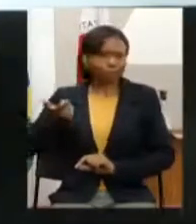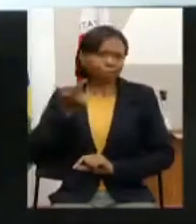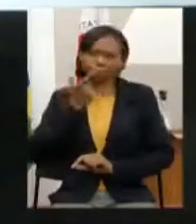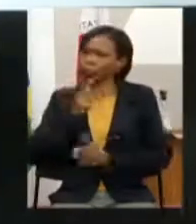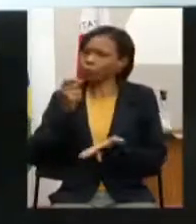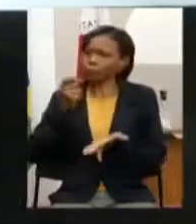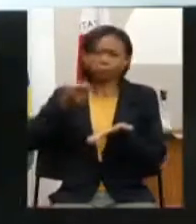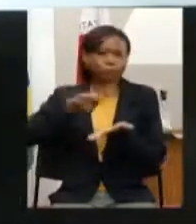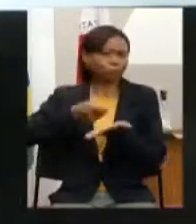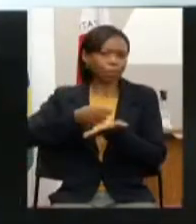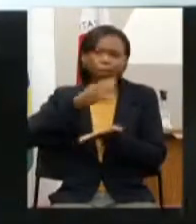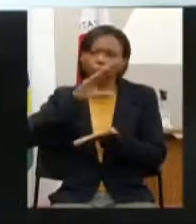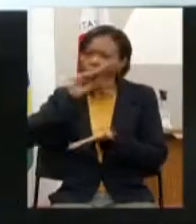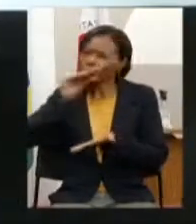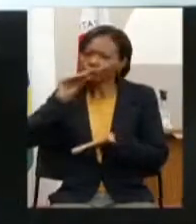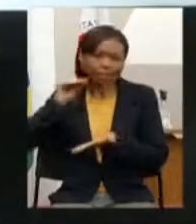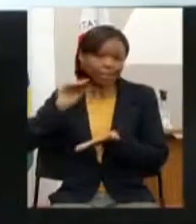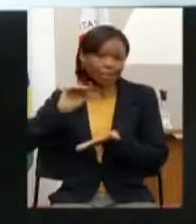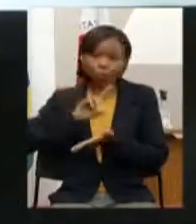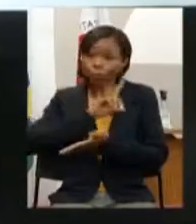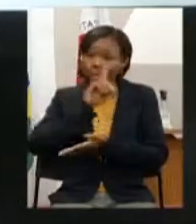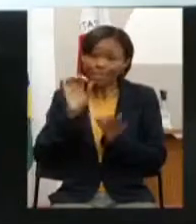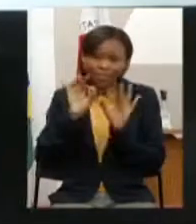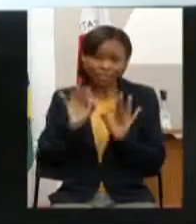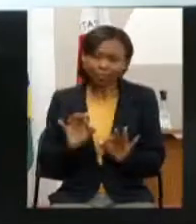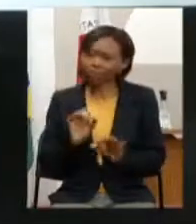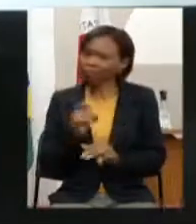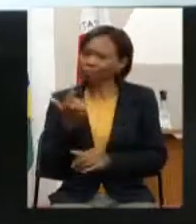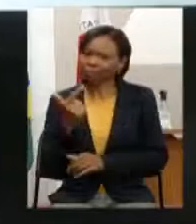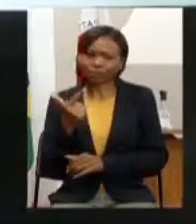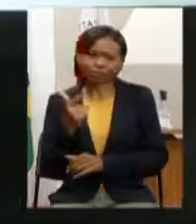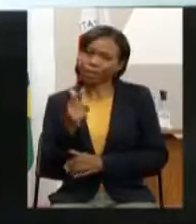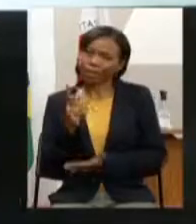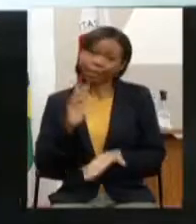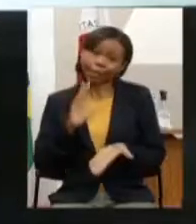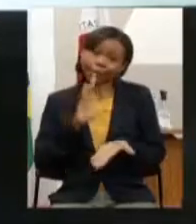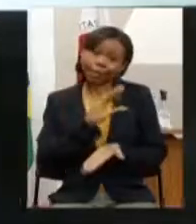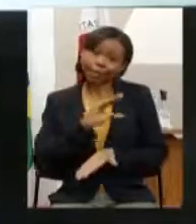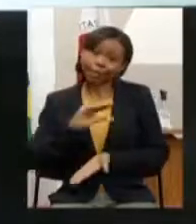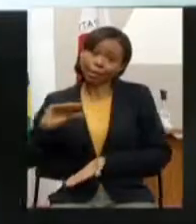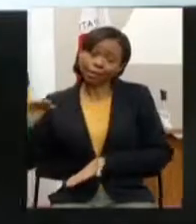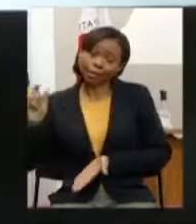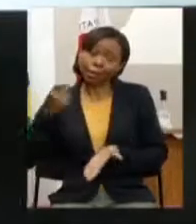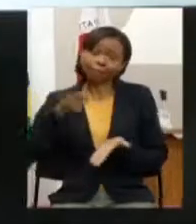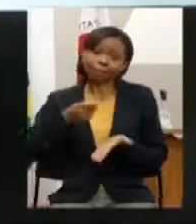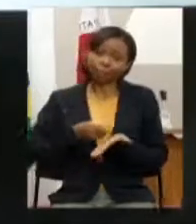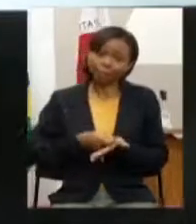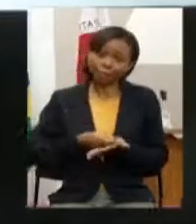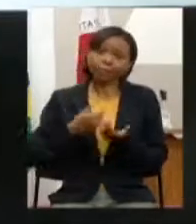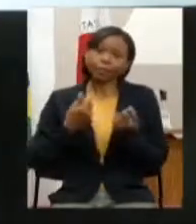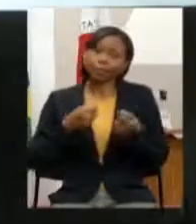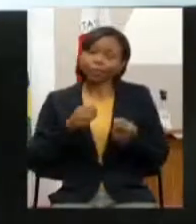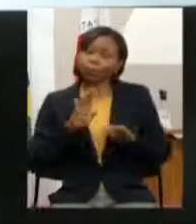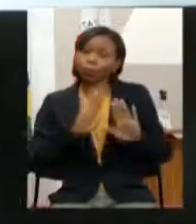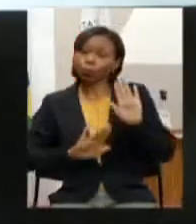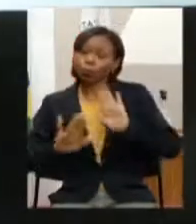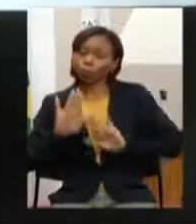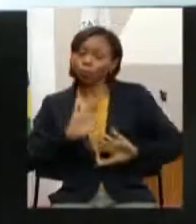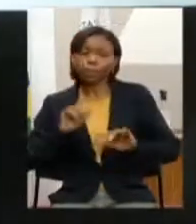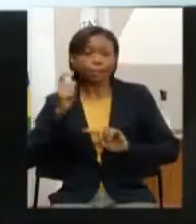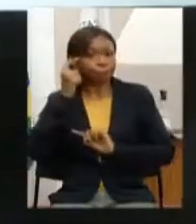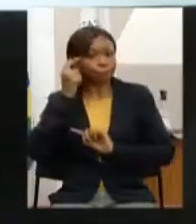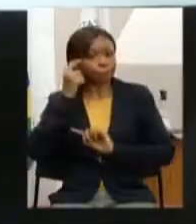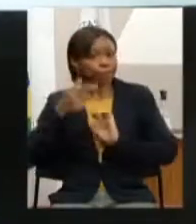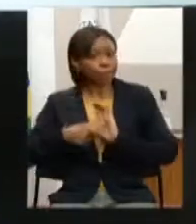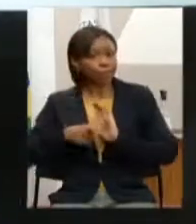pagando servidores de forma atrasada então todo e qualquer aumento da folha de pessoal tem que ser muito bem pensado e muito bem planejado antes